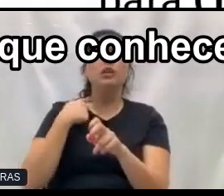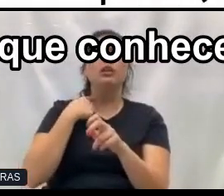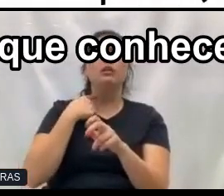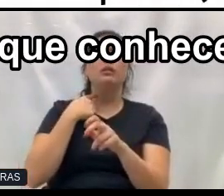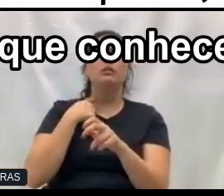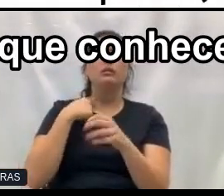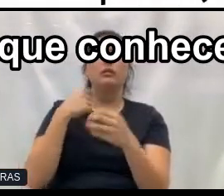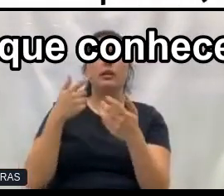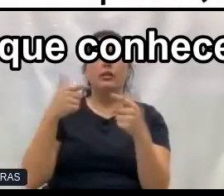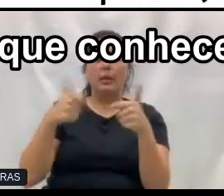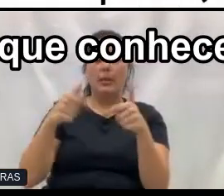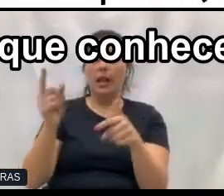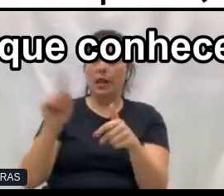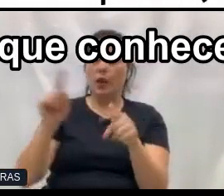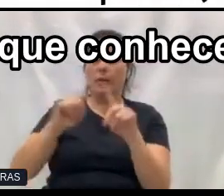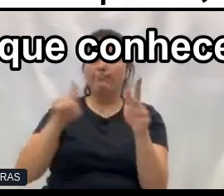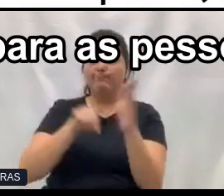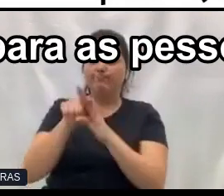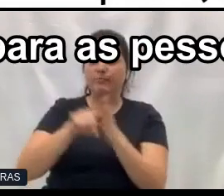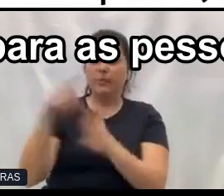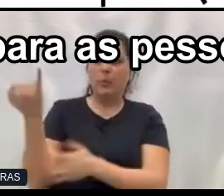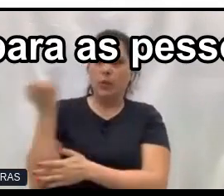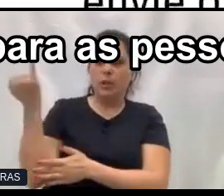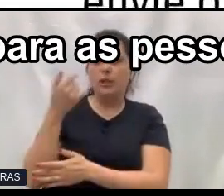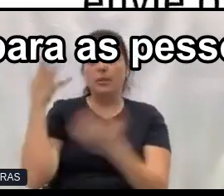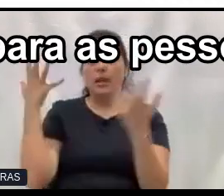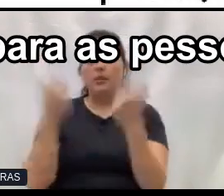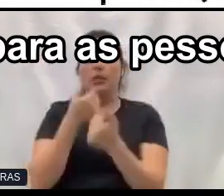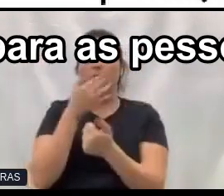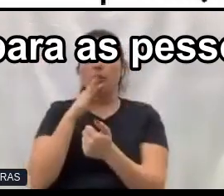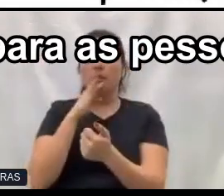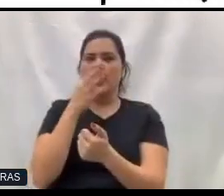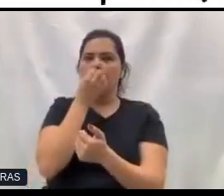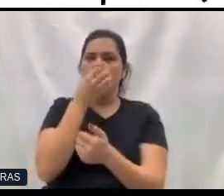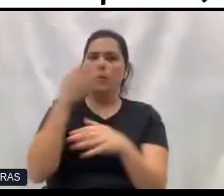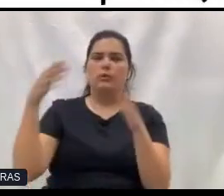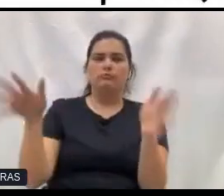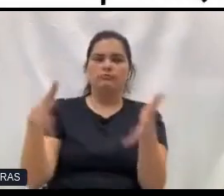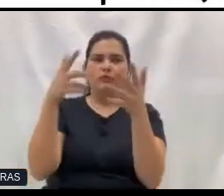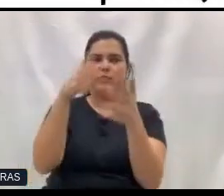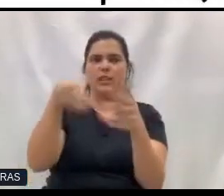mas pesquisar foi maravilhoso, porque conhecer é sempre bom, né? Então, incentivo isso para as pessoas.